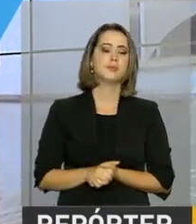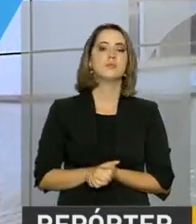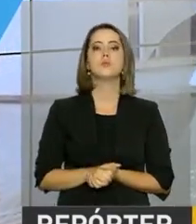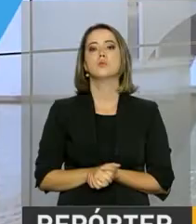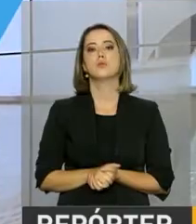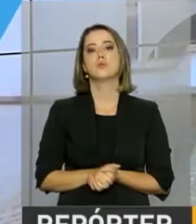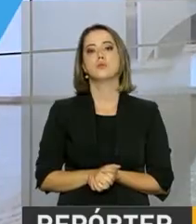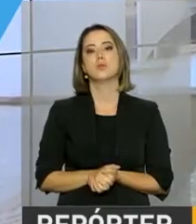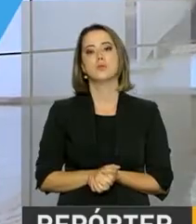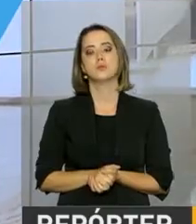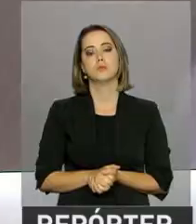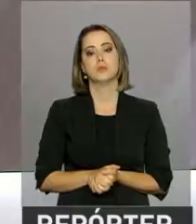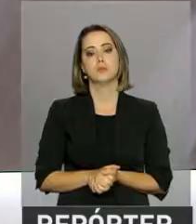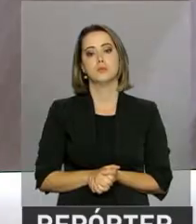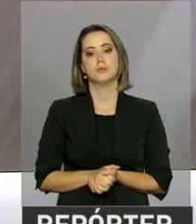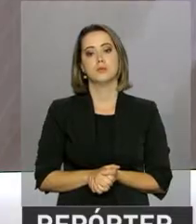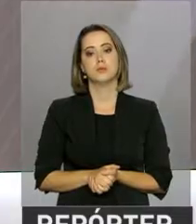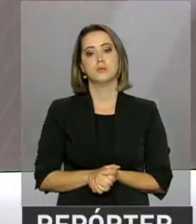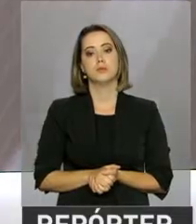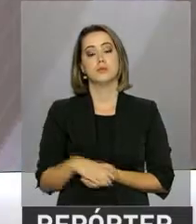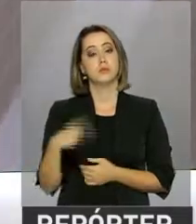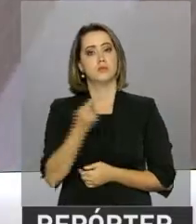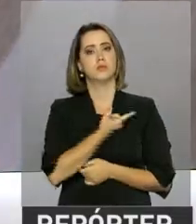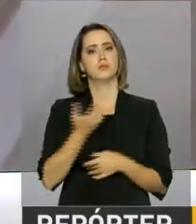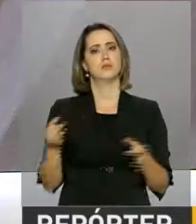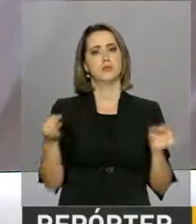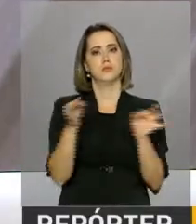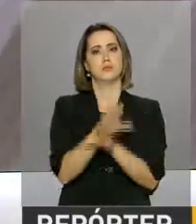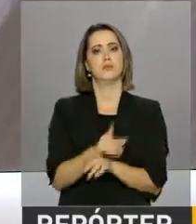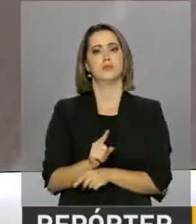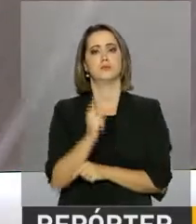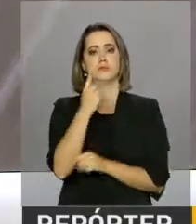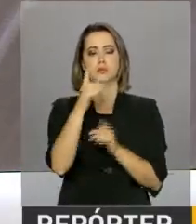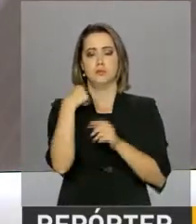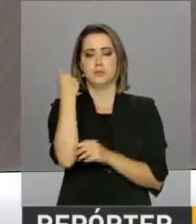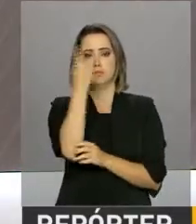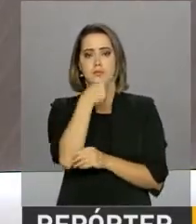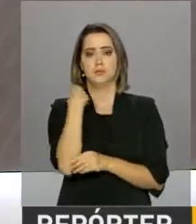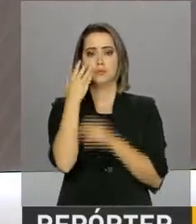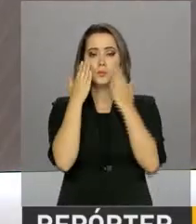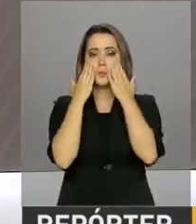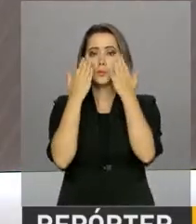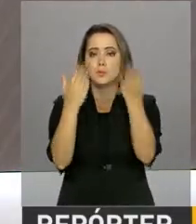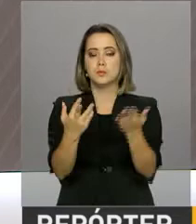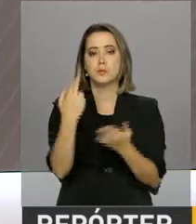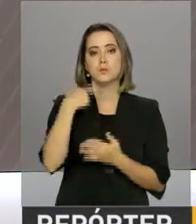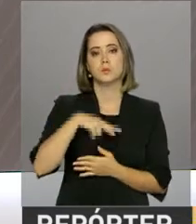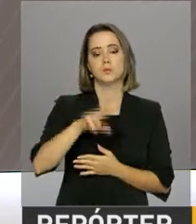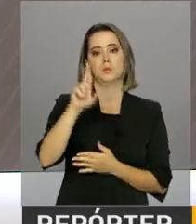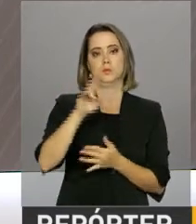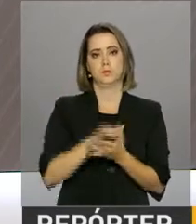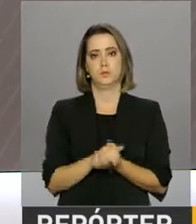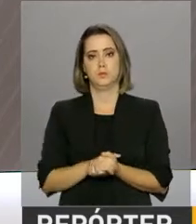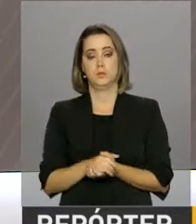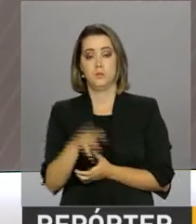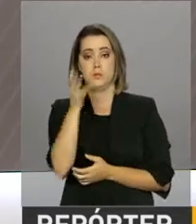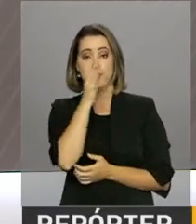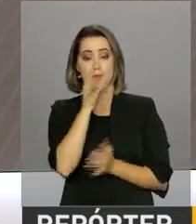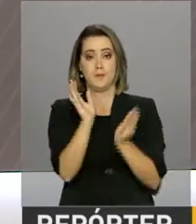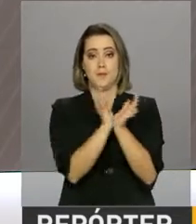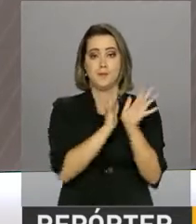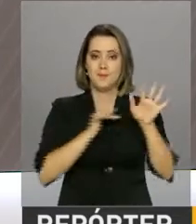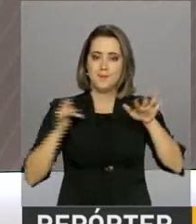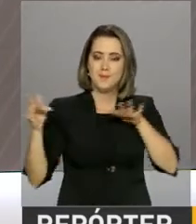.gov.br. A gente fica por aqui, voltamos daqui a uma hora na próxima edição do Repórter NBR. Acompanhe as